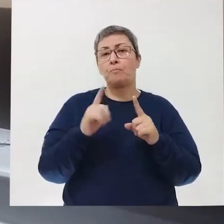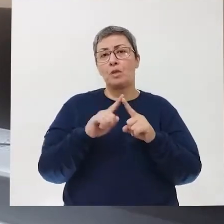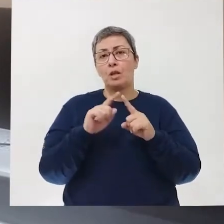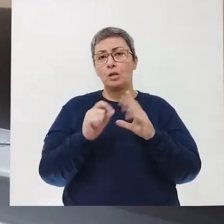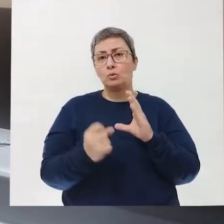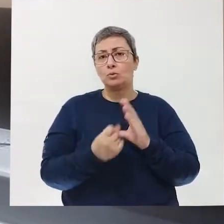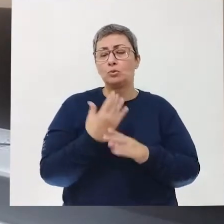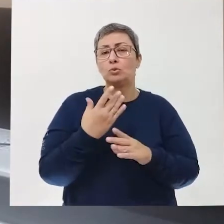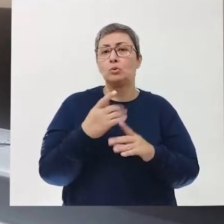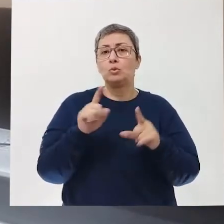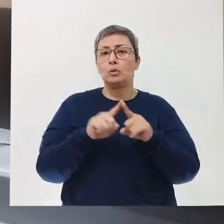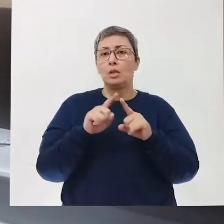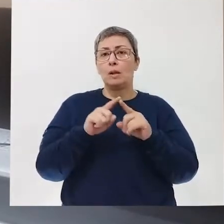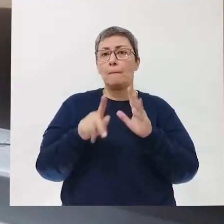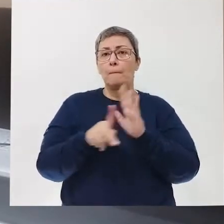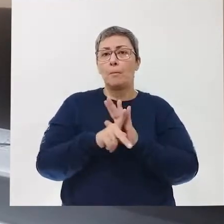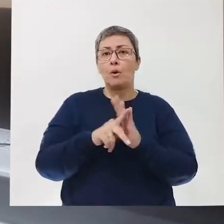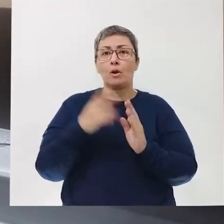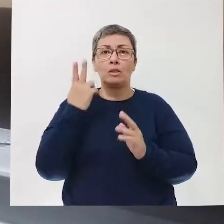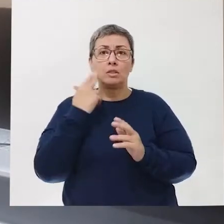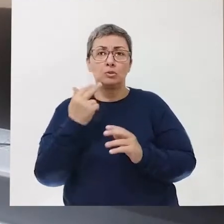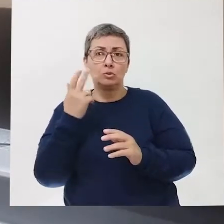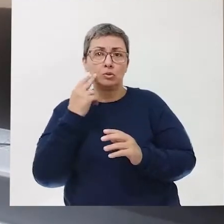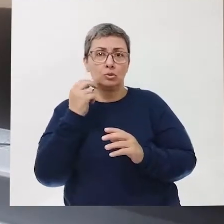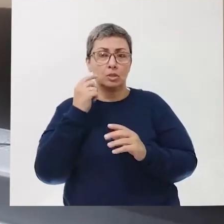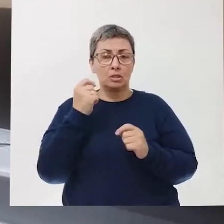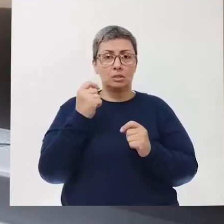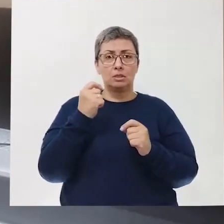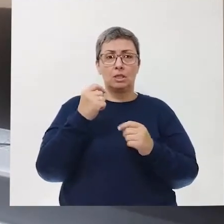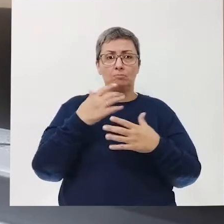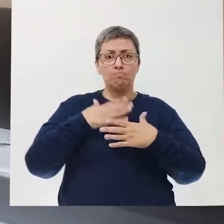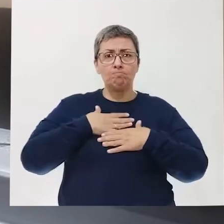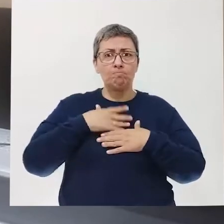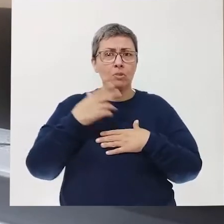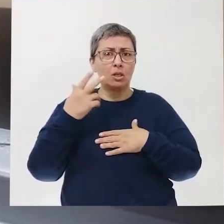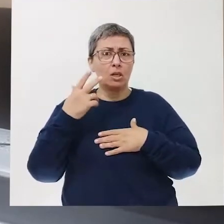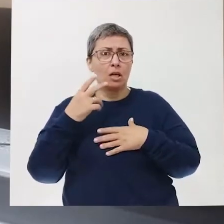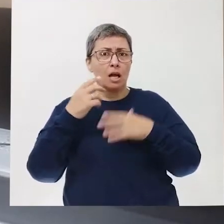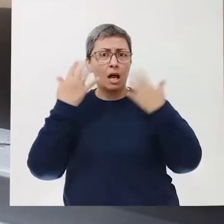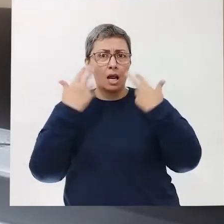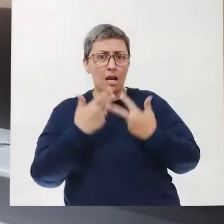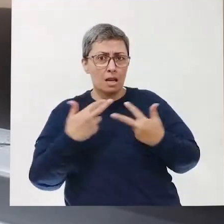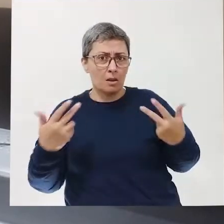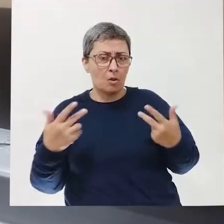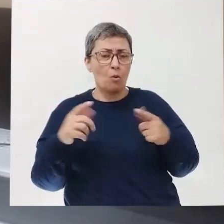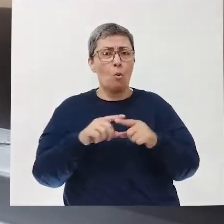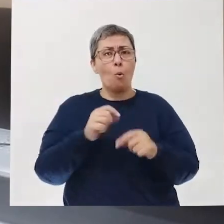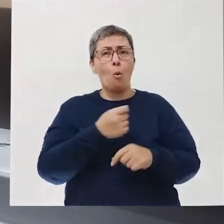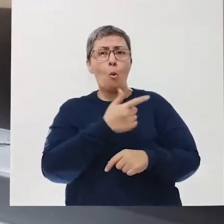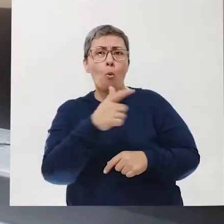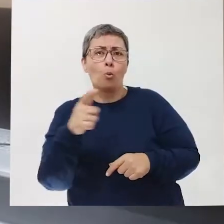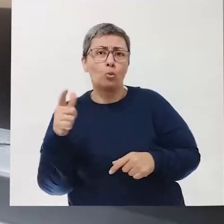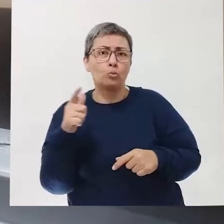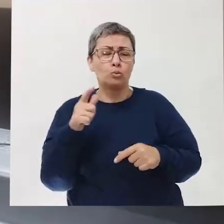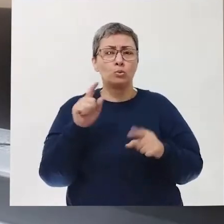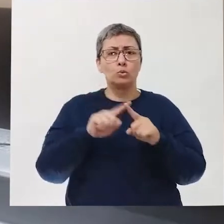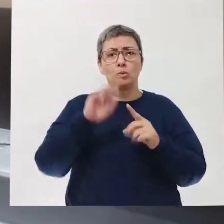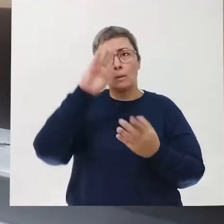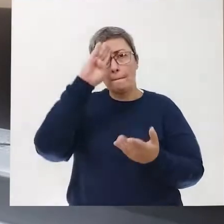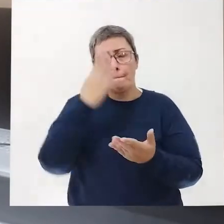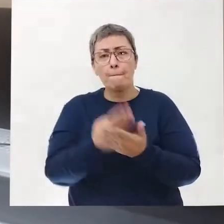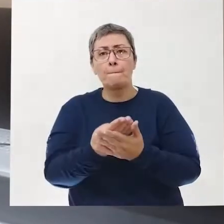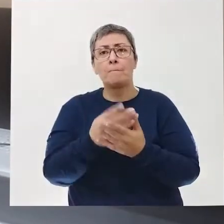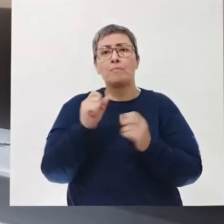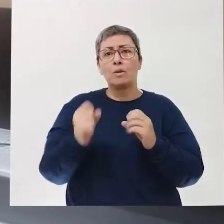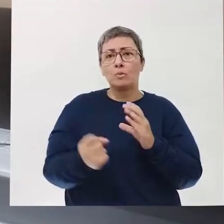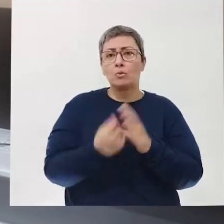Advindas da natureza animal. Agora, outros acreditam